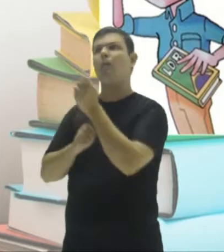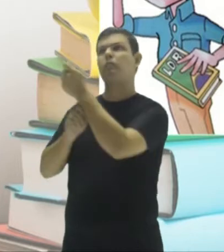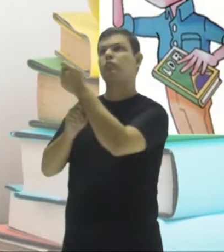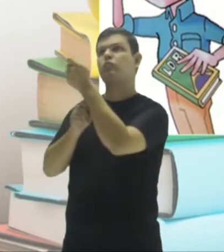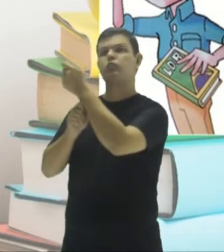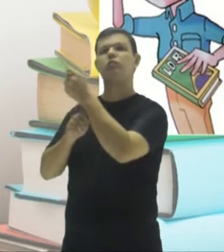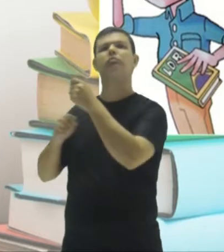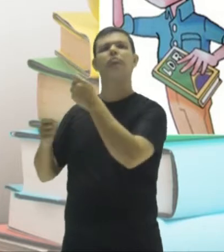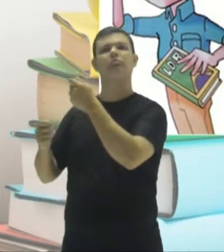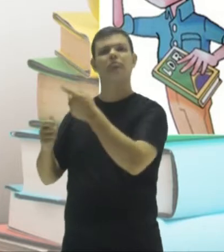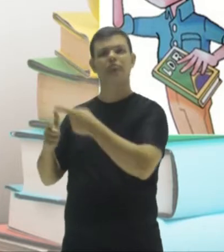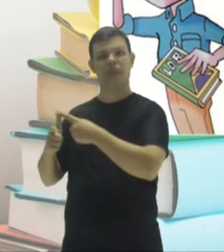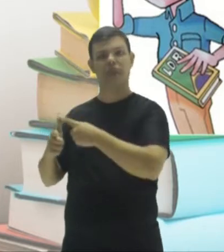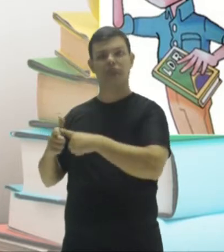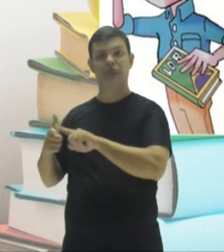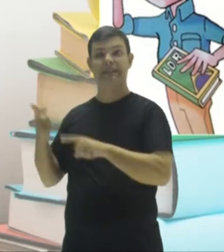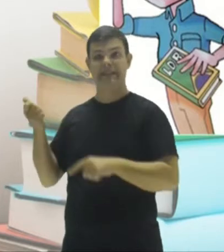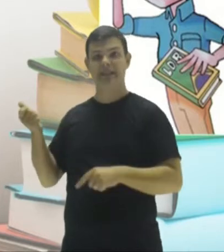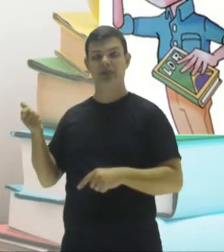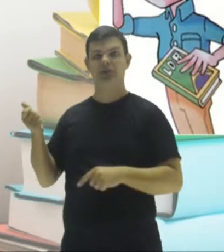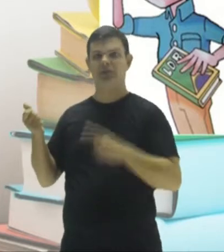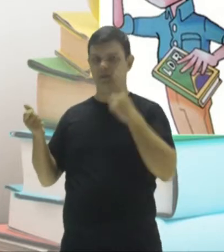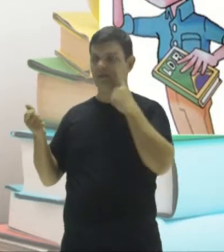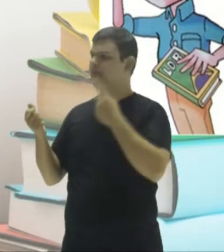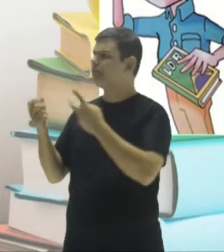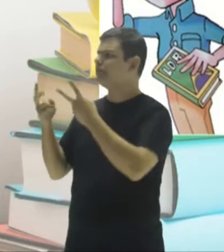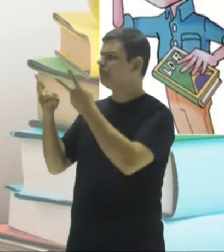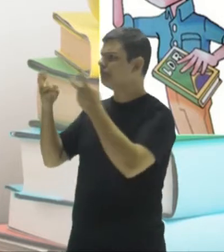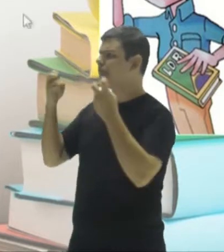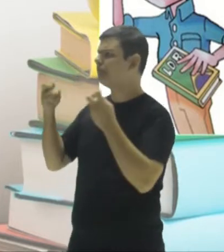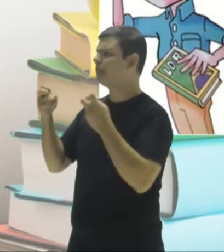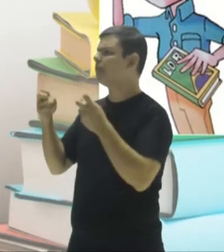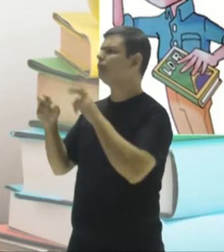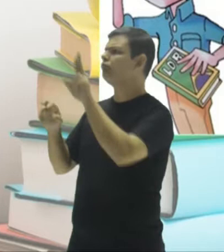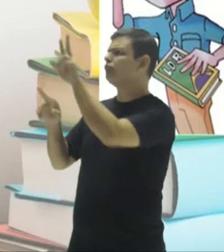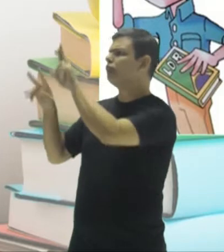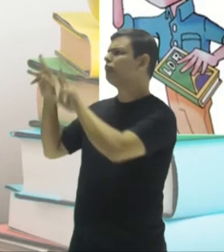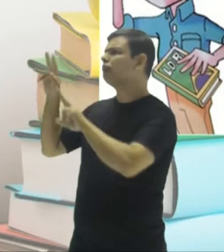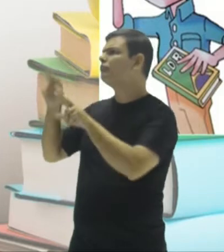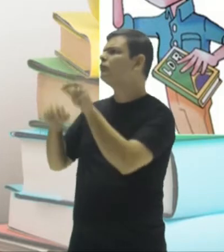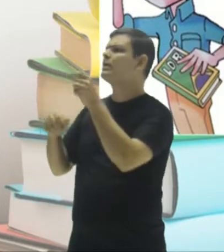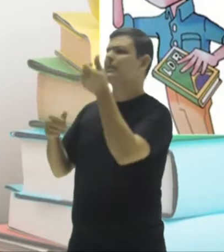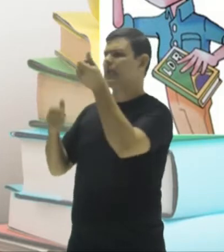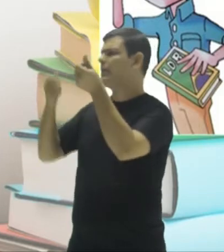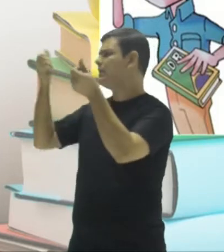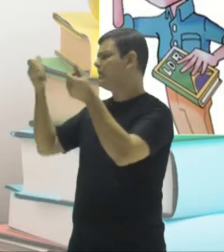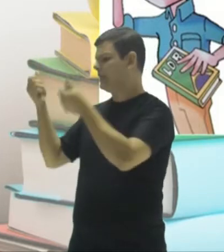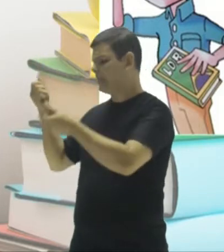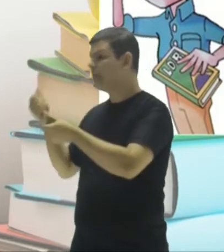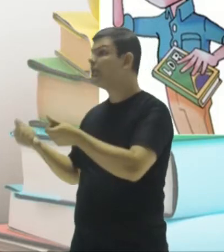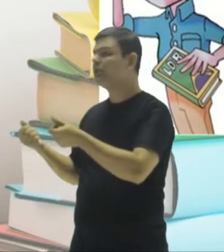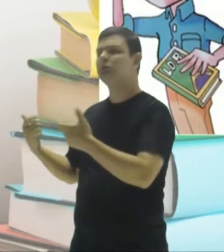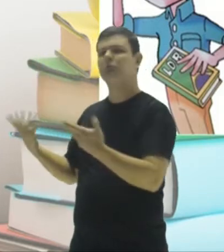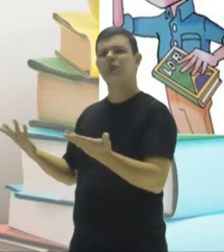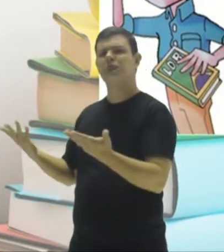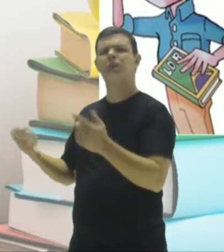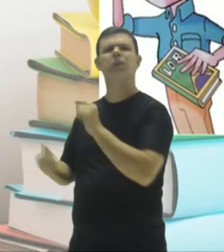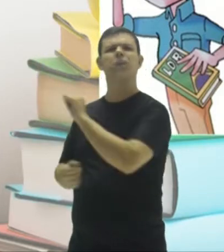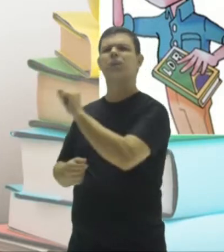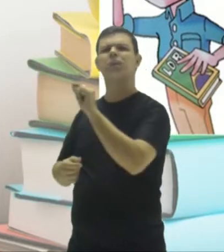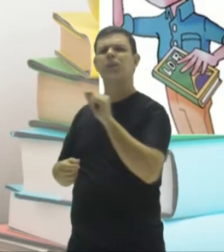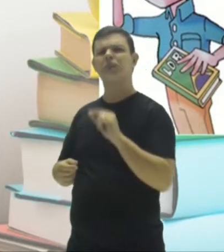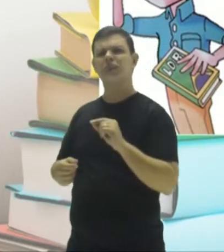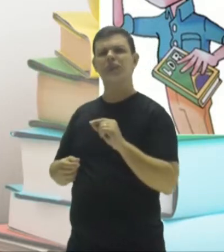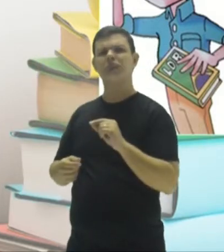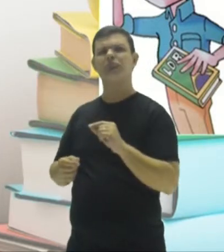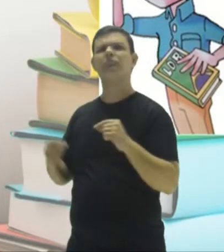imagem, balões, né? Vocês perceberam aí que aqui são imagens com seis elementos, ok? O que quer dizer isso pra nós?